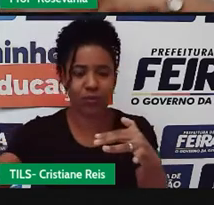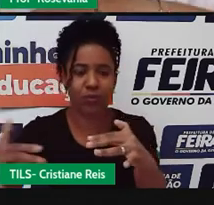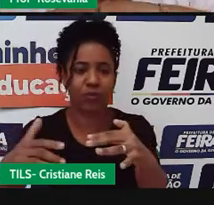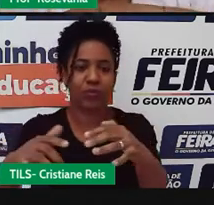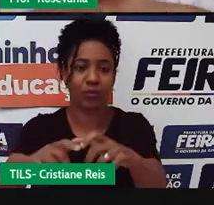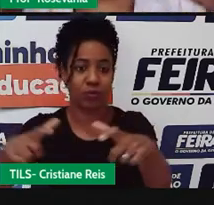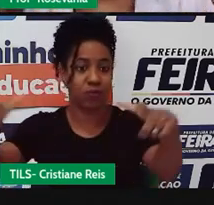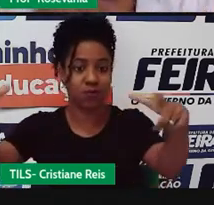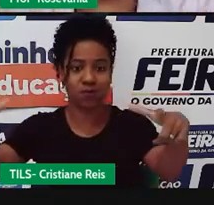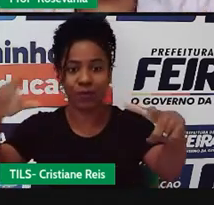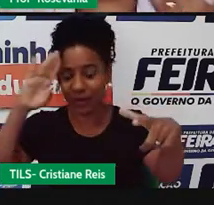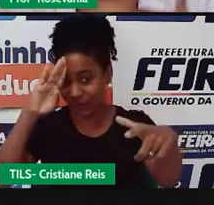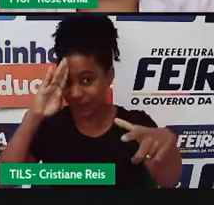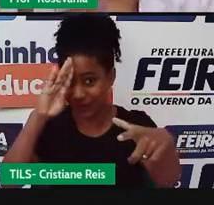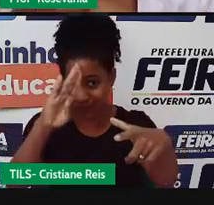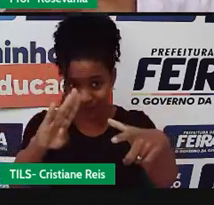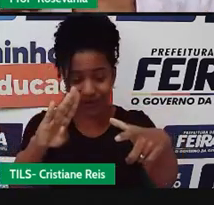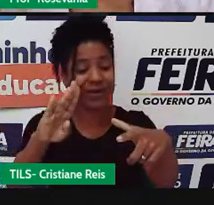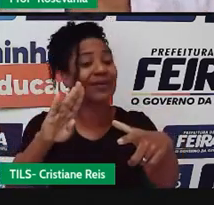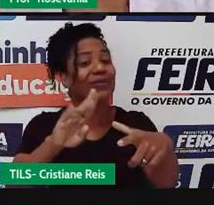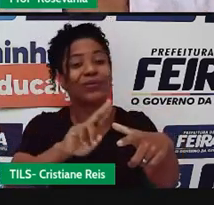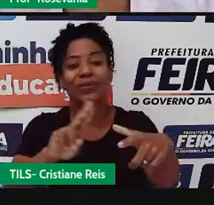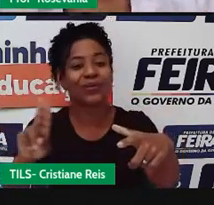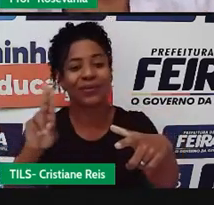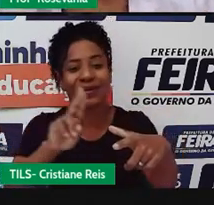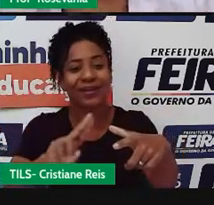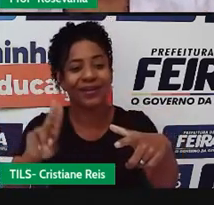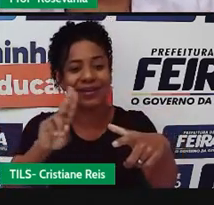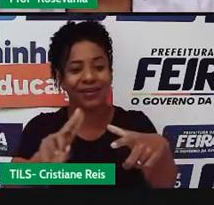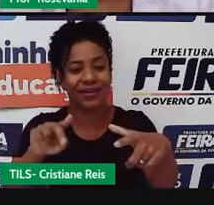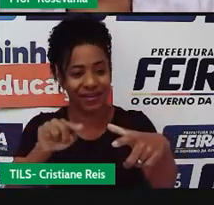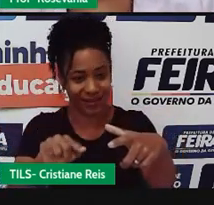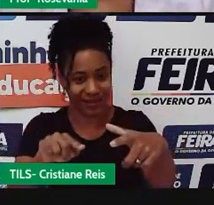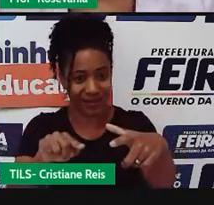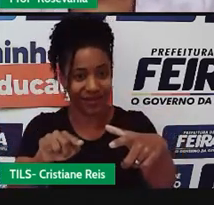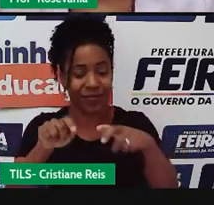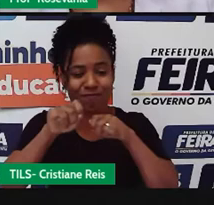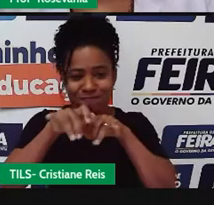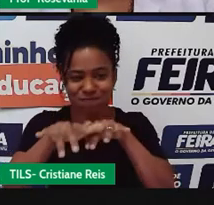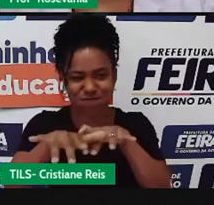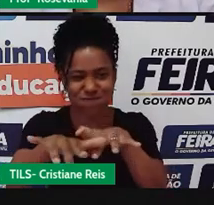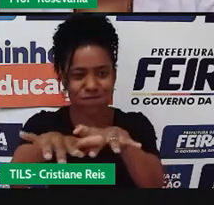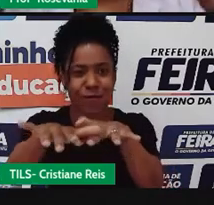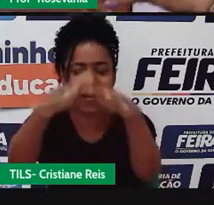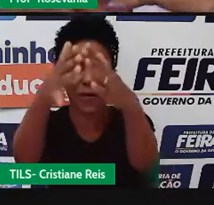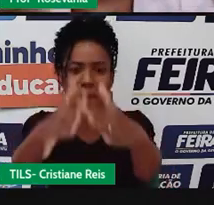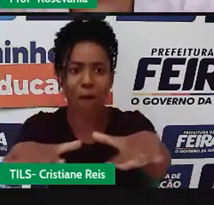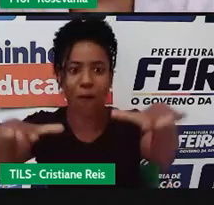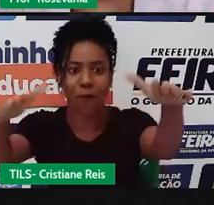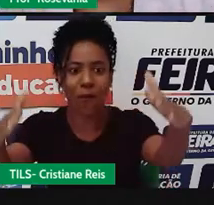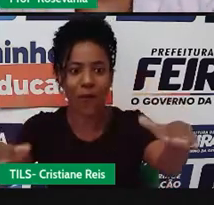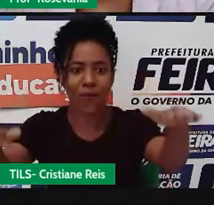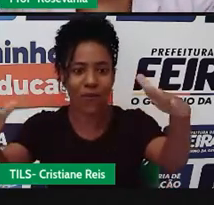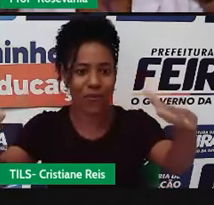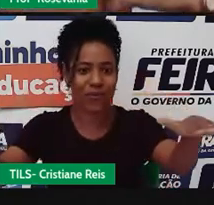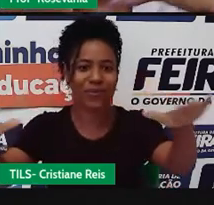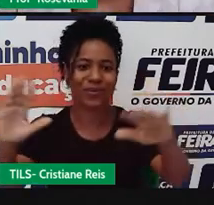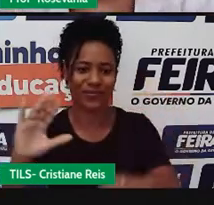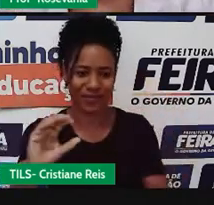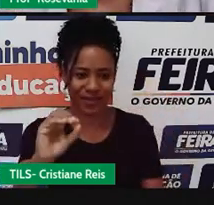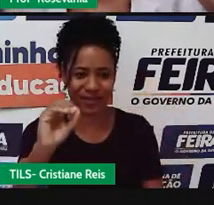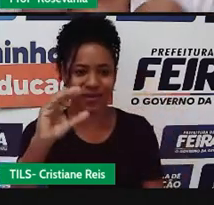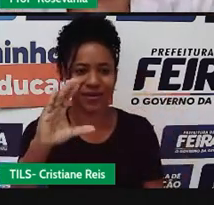no rio principal, e esse rio principal, ele vai parar no oceano. Então, a gente tem aquela função de que todos são